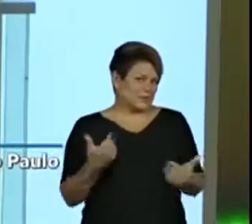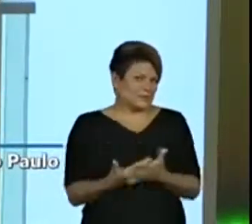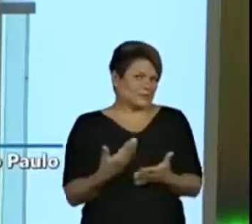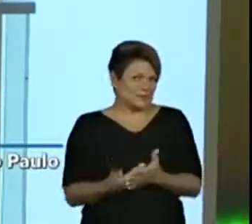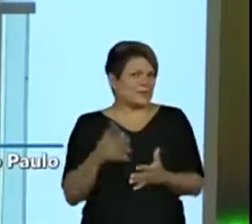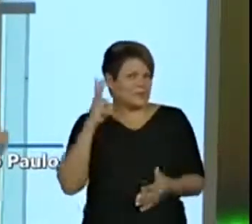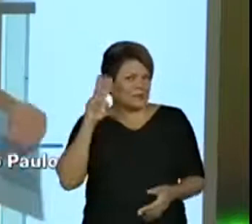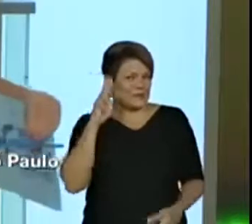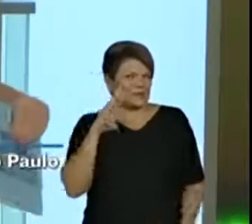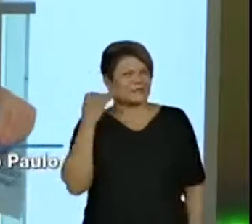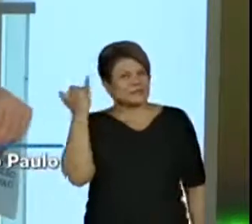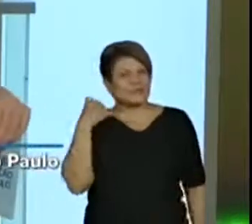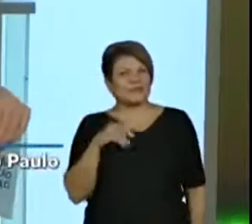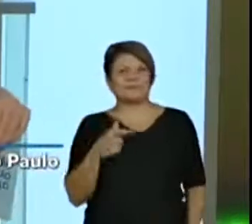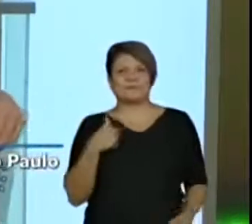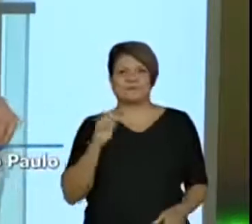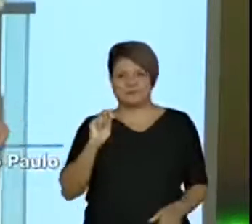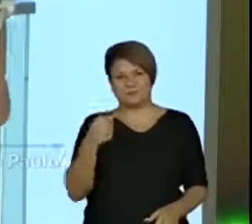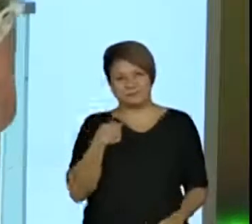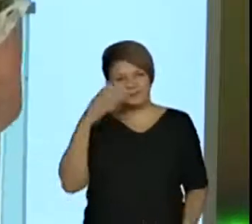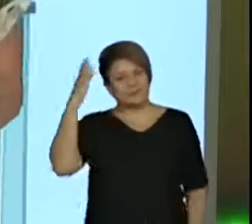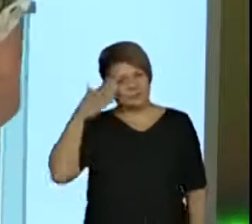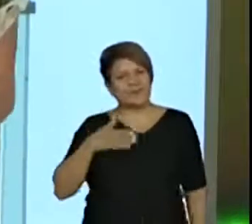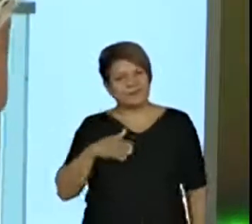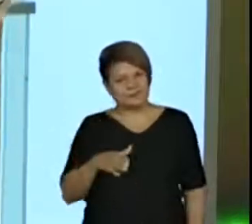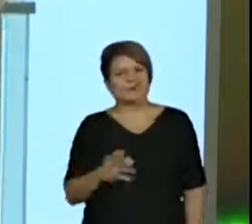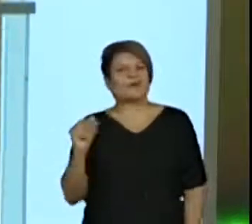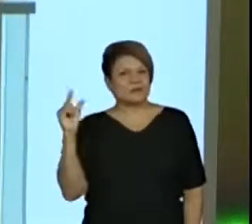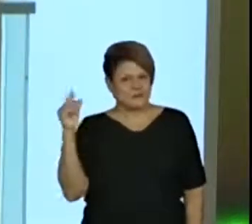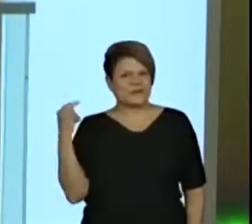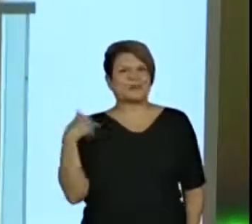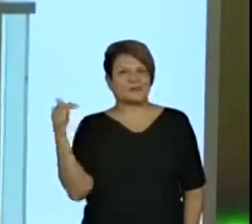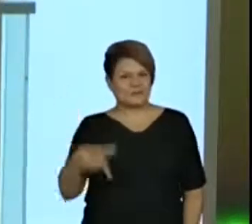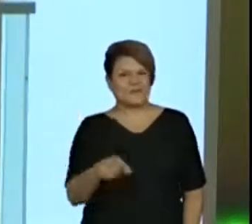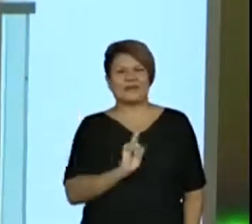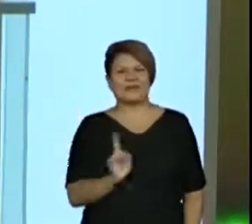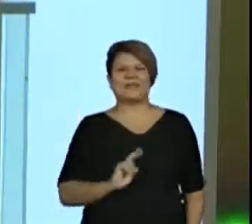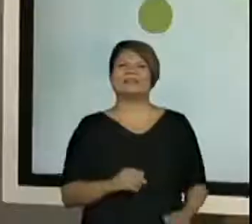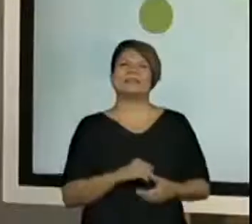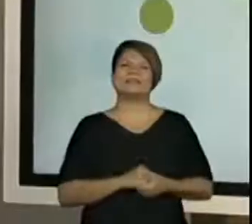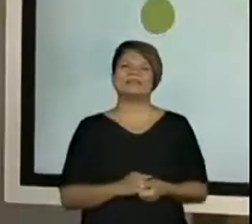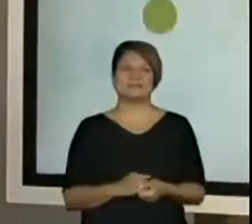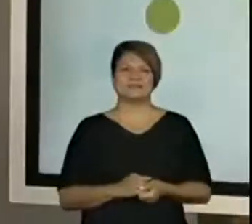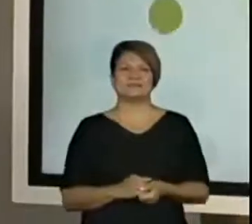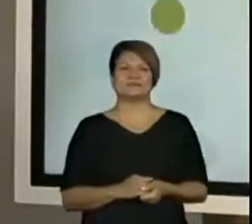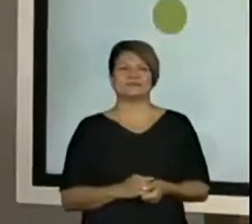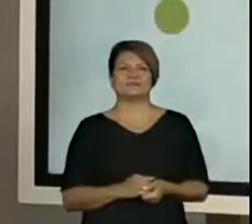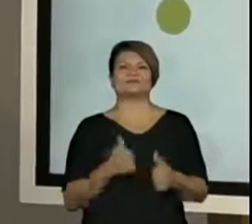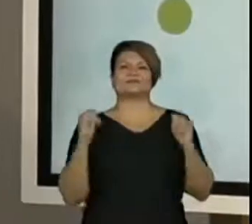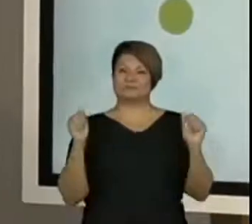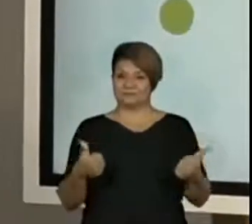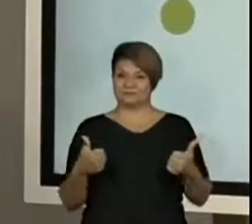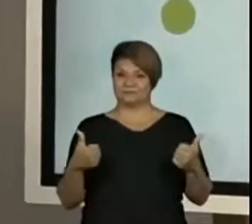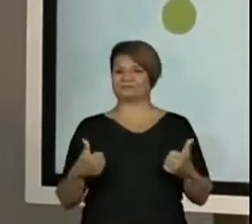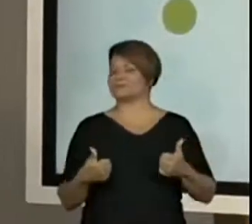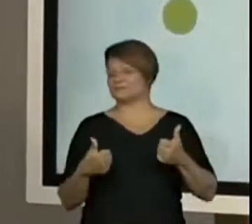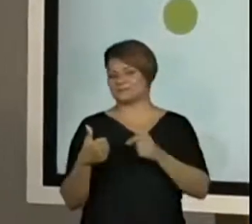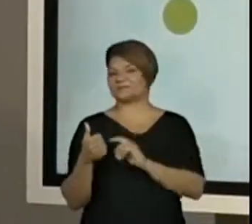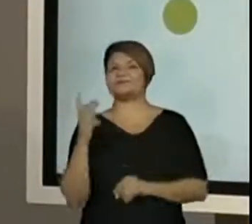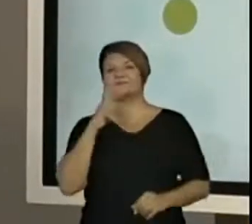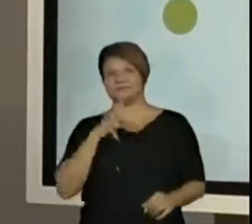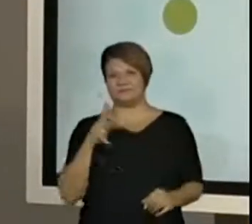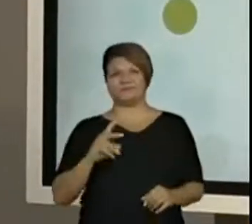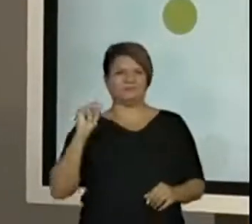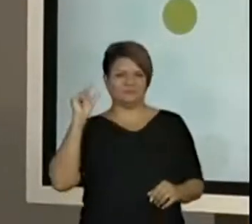história. Para quem não lembra, eu sou a professora Franciele, né? Até porque já faz um tempinho que eu não apareço aqui. Tudo bem, a professora Fran faz um